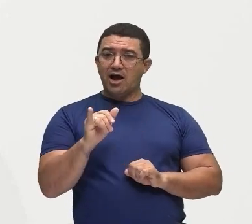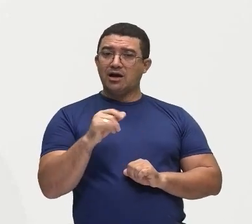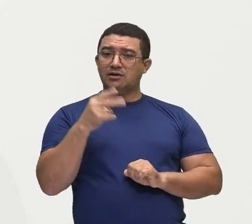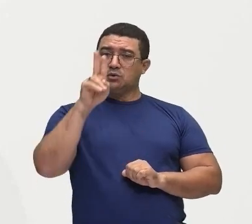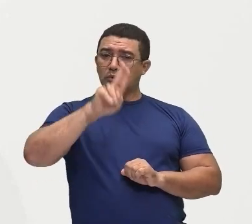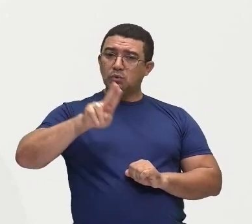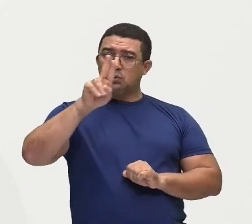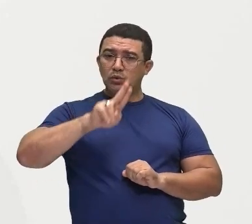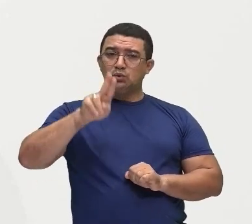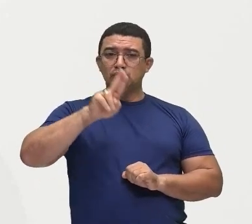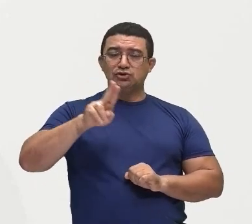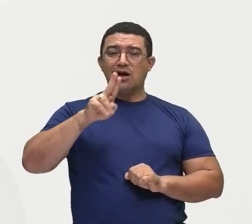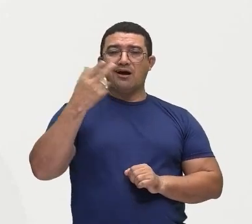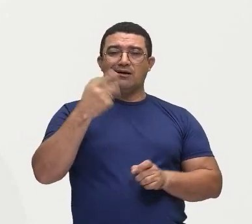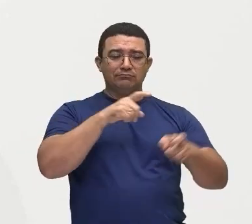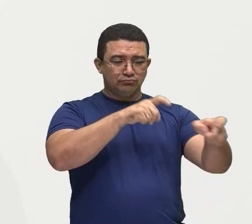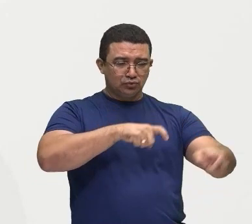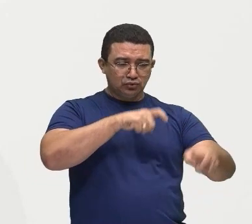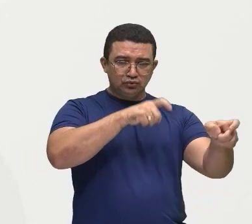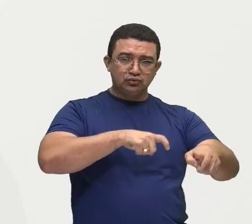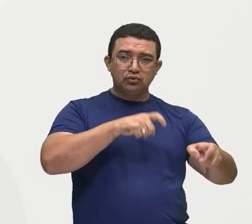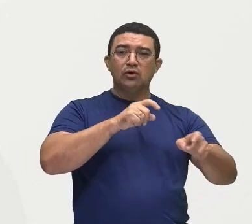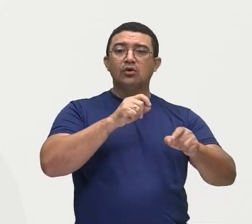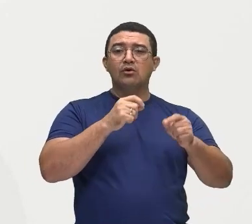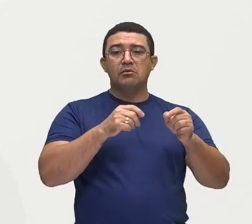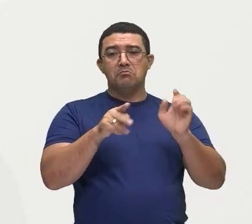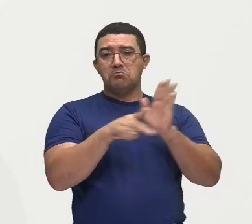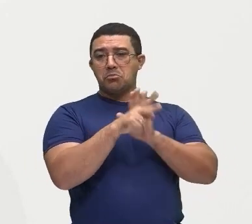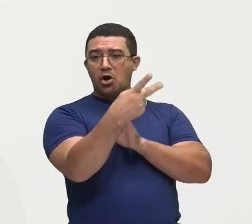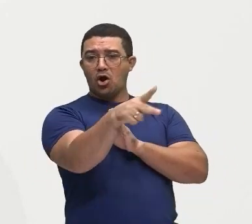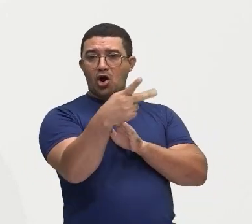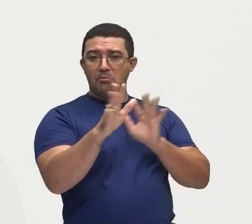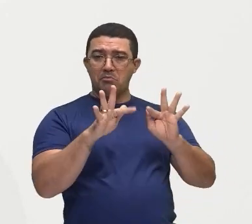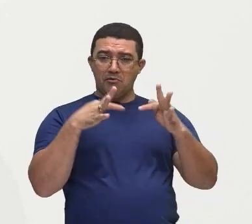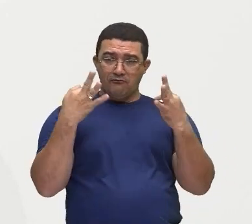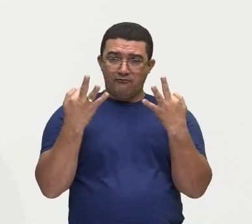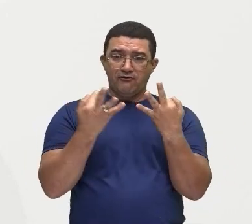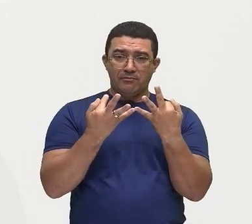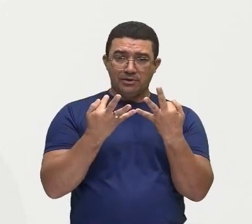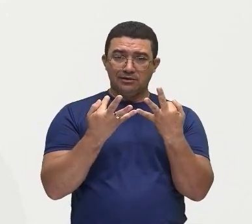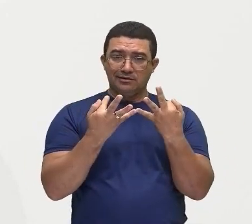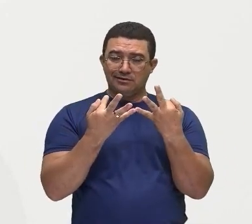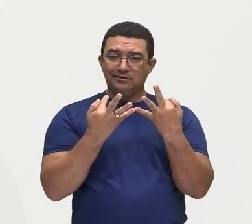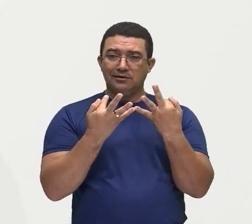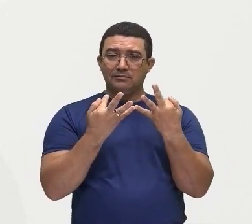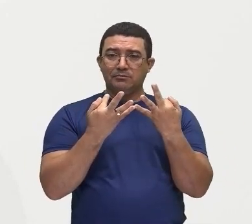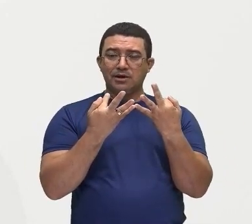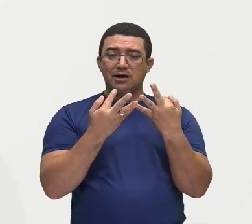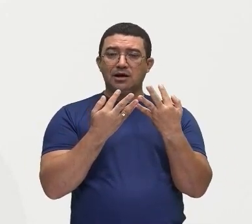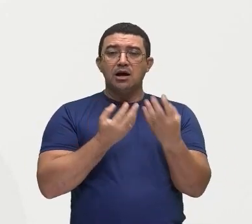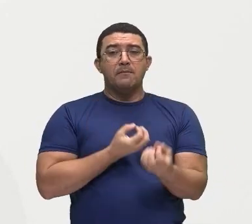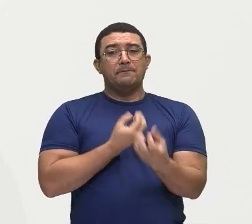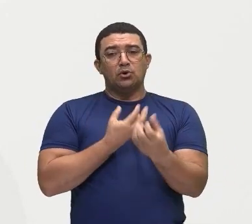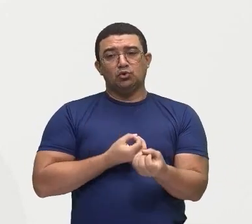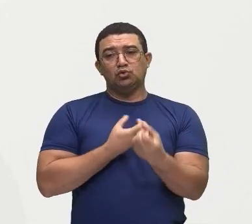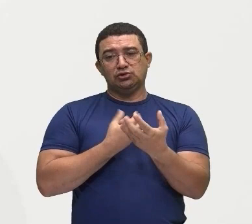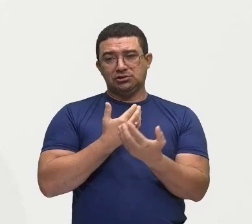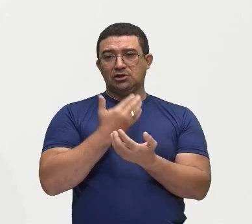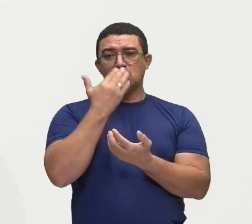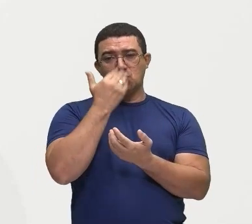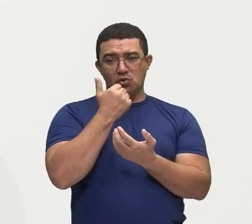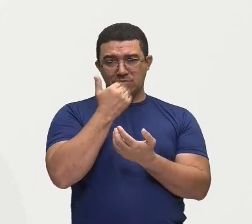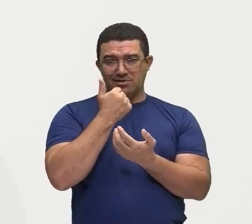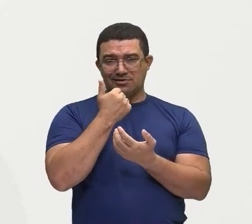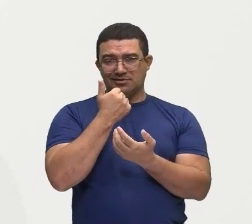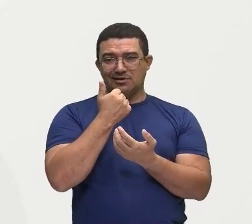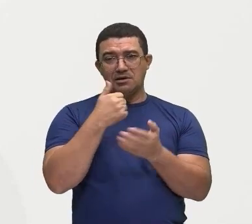atividade, né? Com a mão de obra familiar, para abastecer ali o local ou até